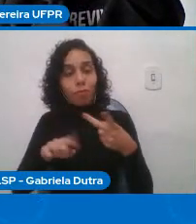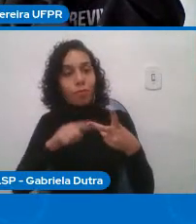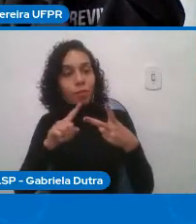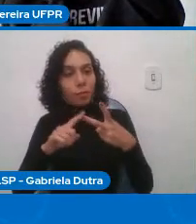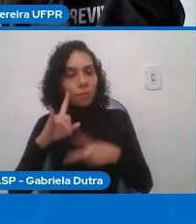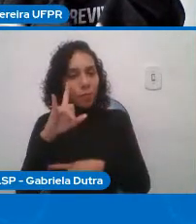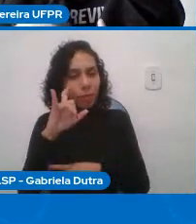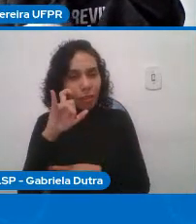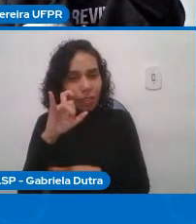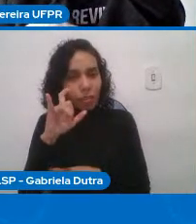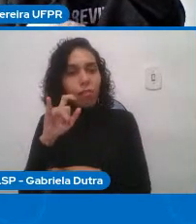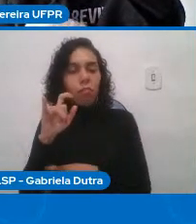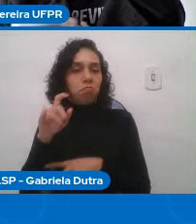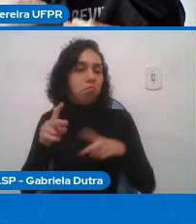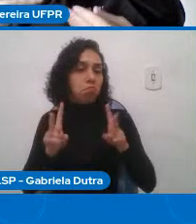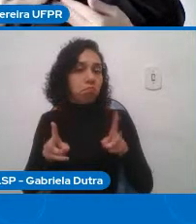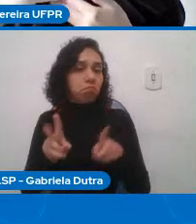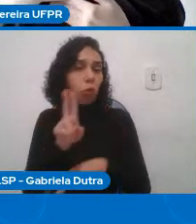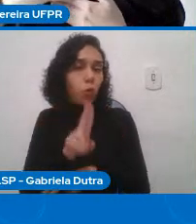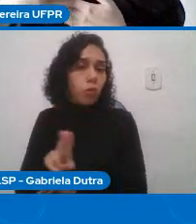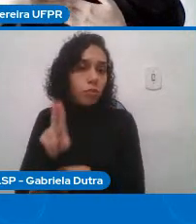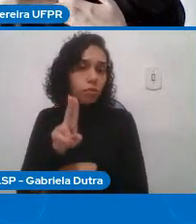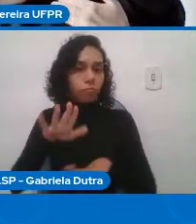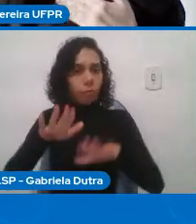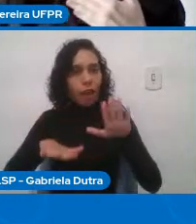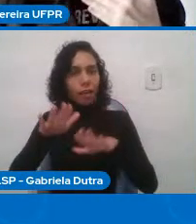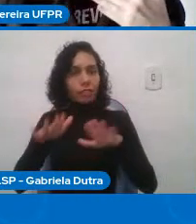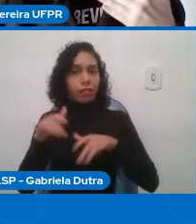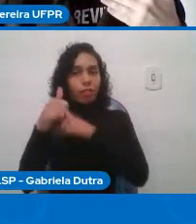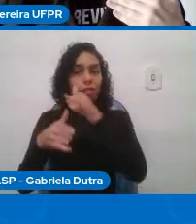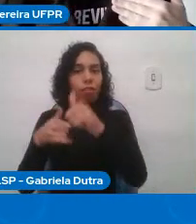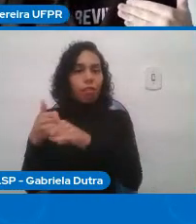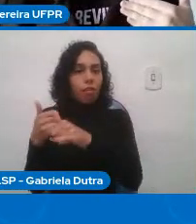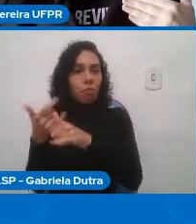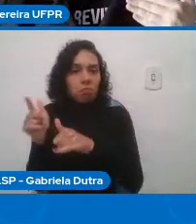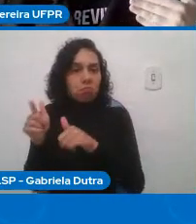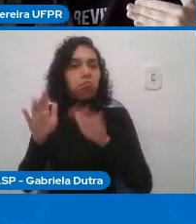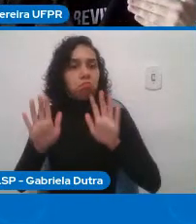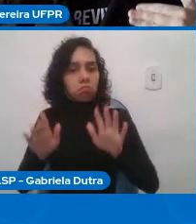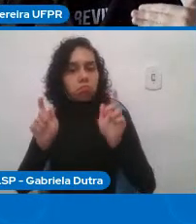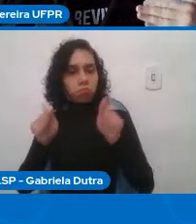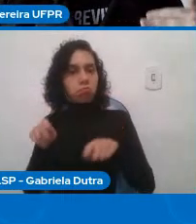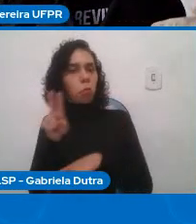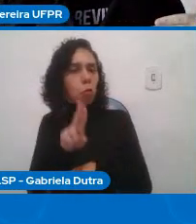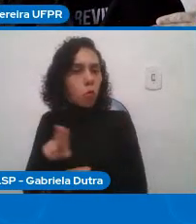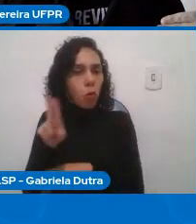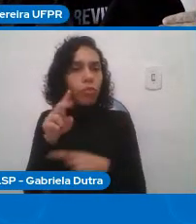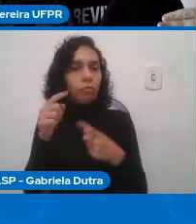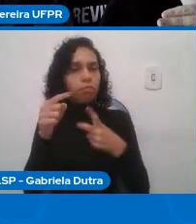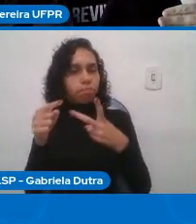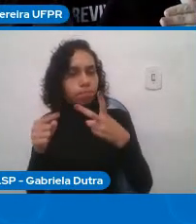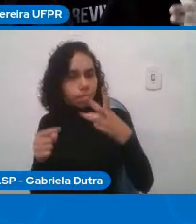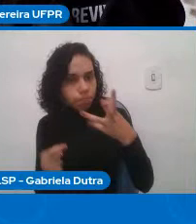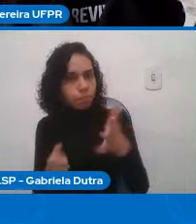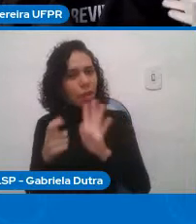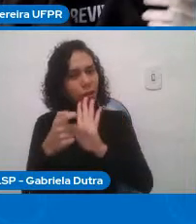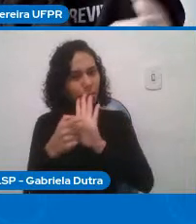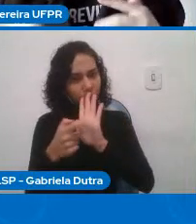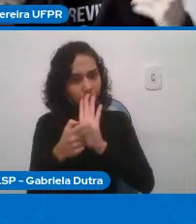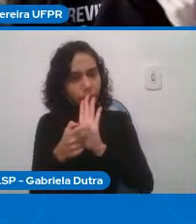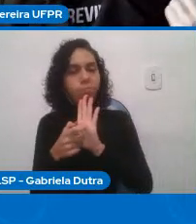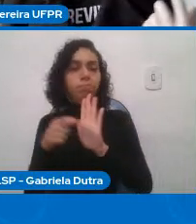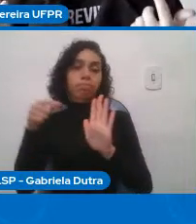encerra. Então, no caso do WhatsApp, isso criou um vetor único de disseminação, desinformação, porque